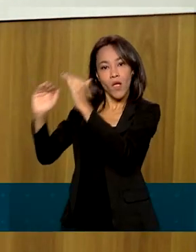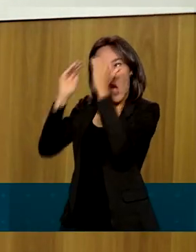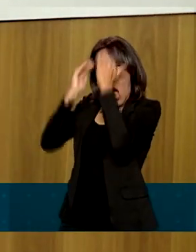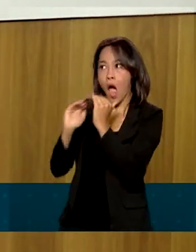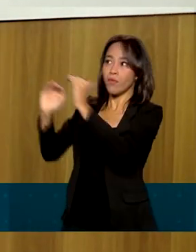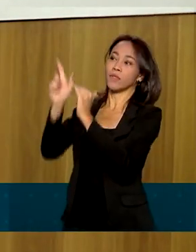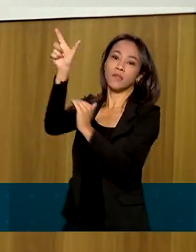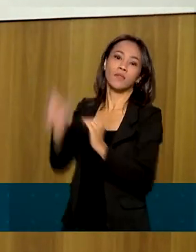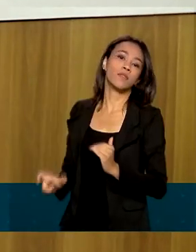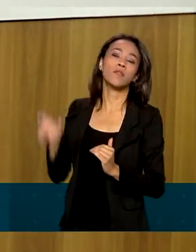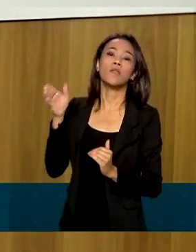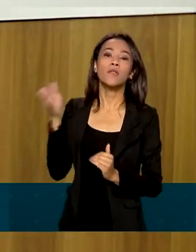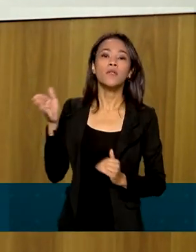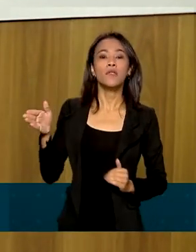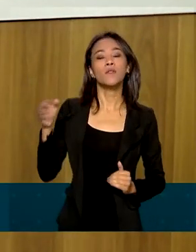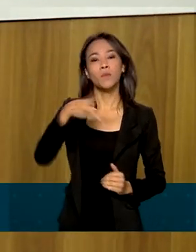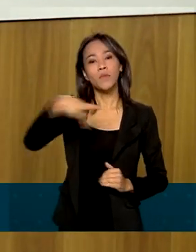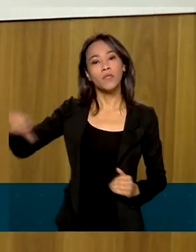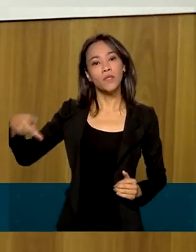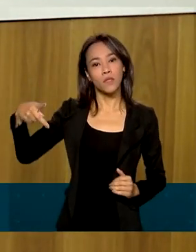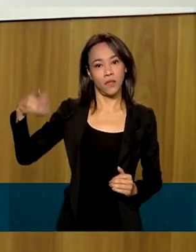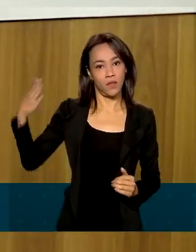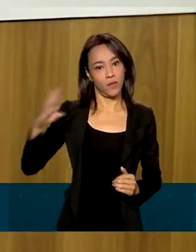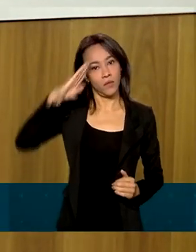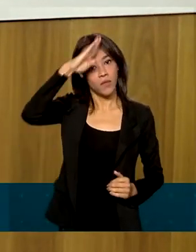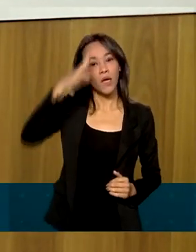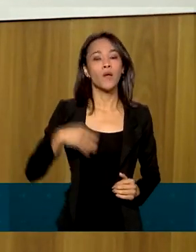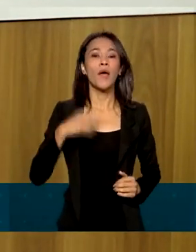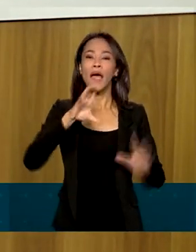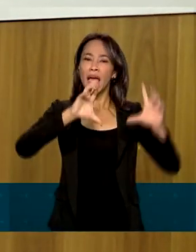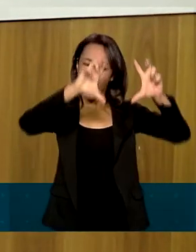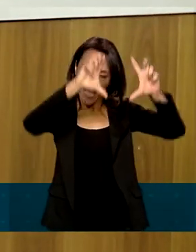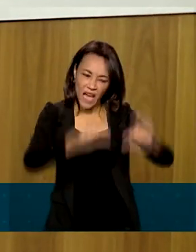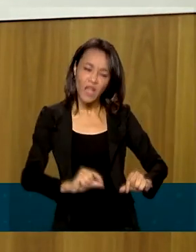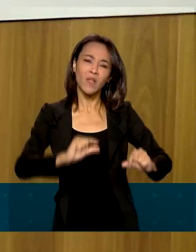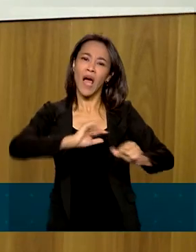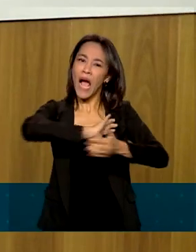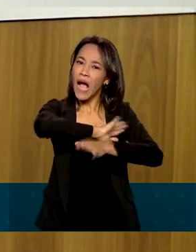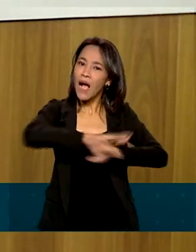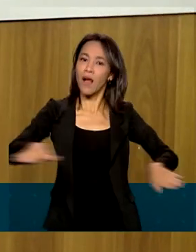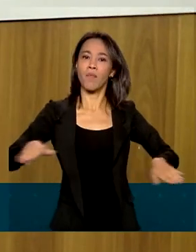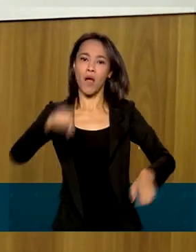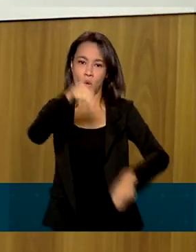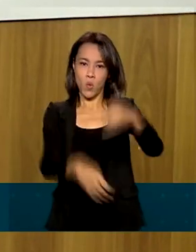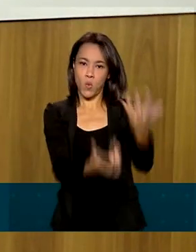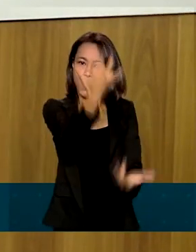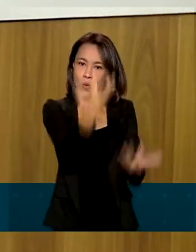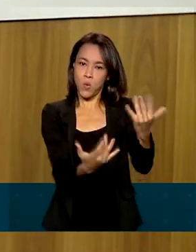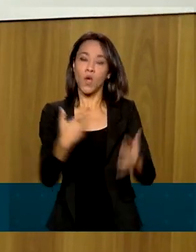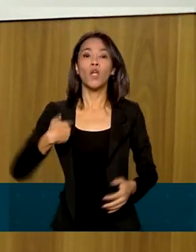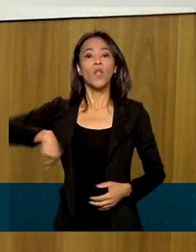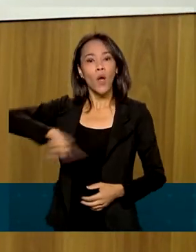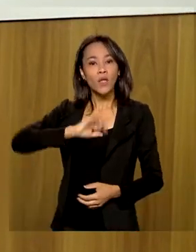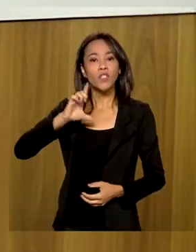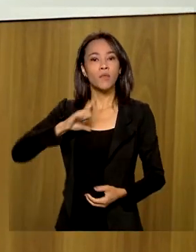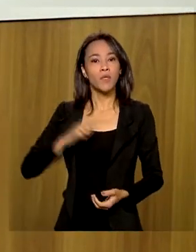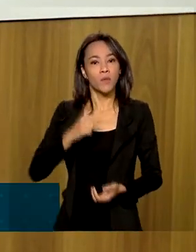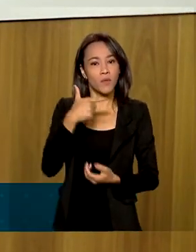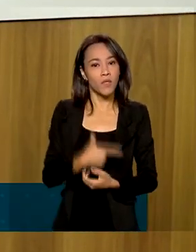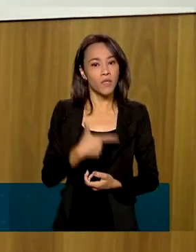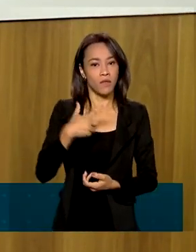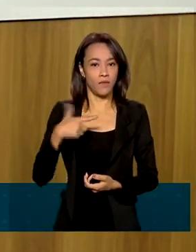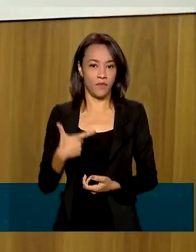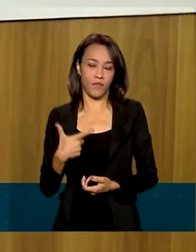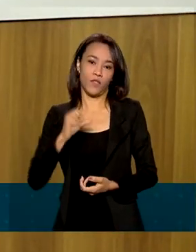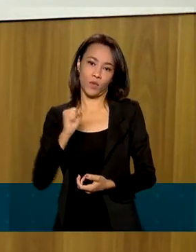tem uma determinação, eliminar o desmatamento ilegal no Brasil. O que aconteceu? Nós tínhamos um orçamento de 228 e passamos o orçamento